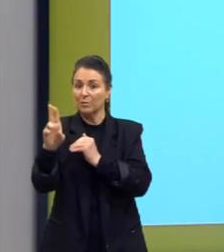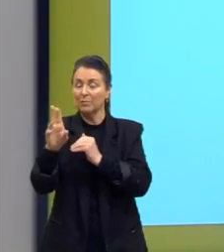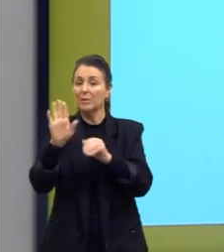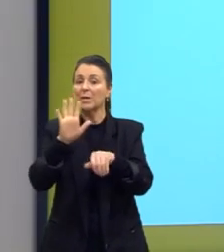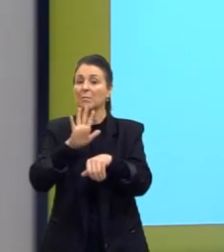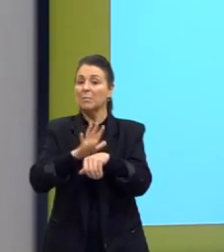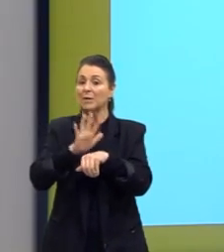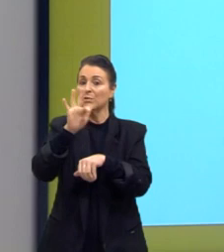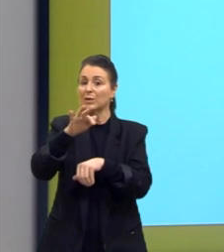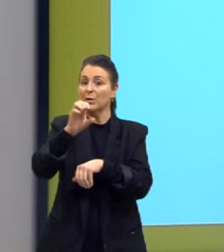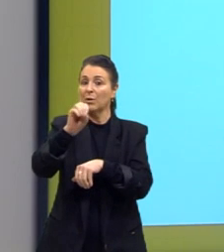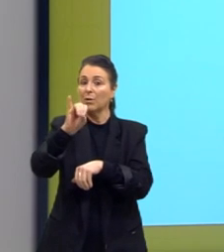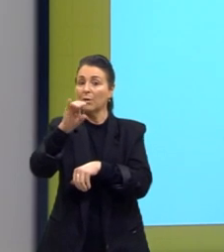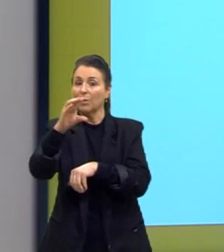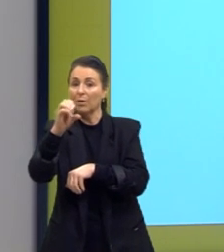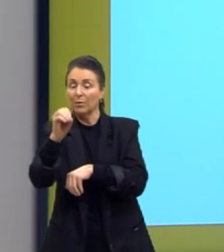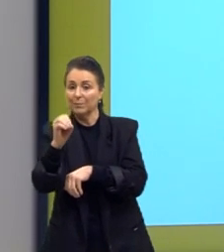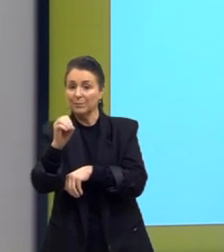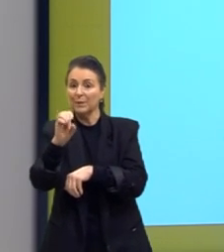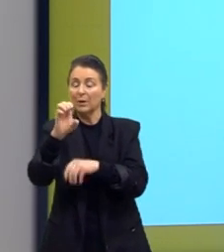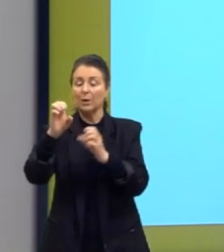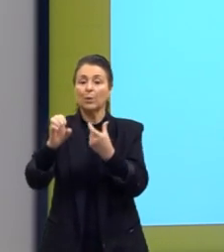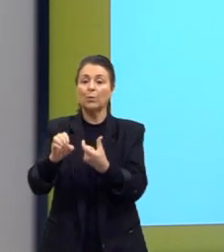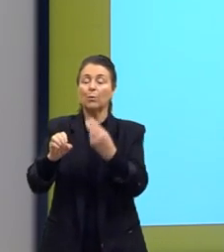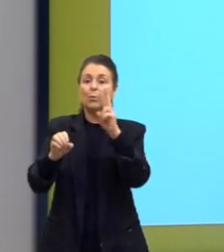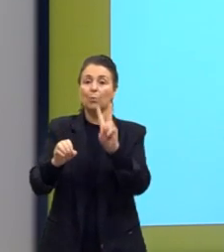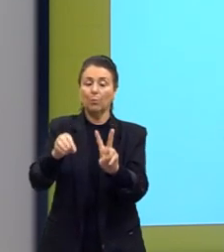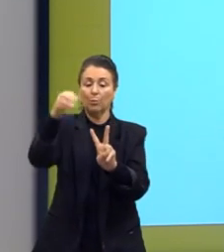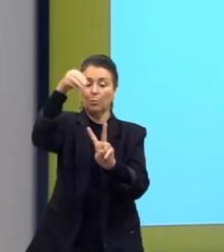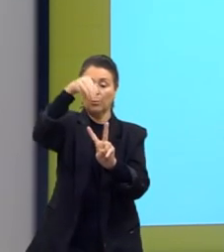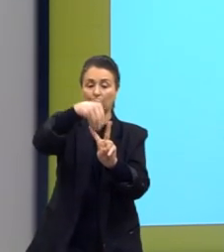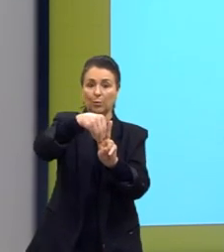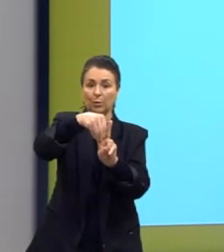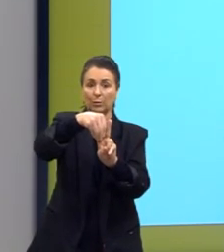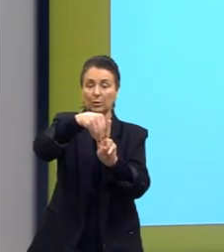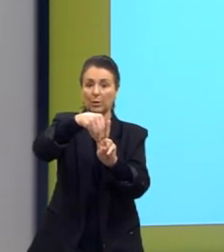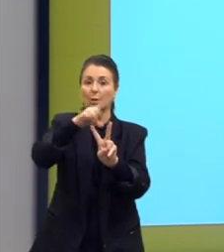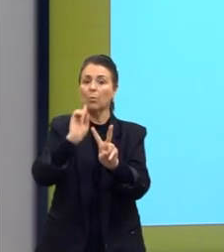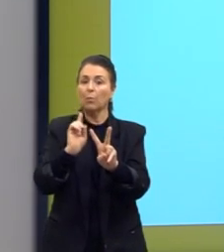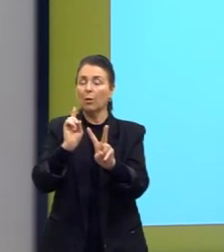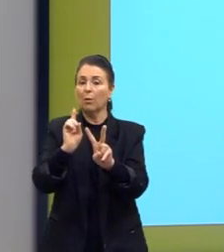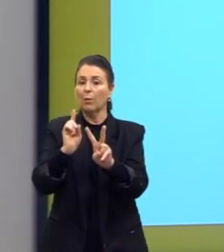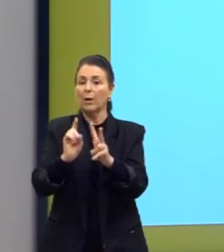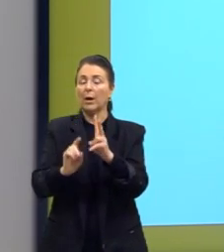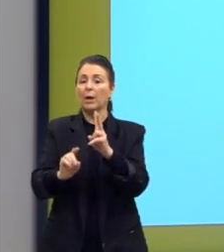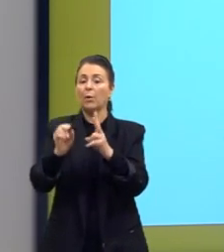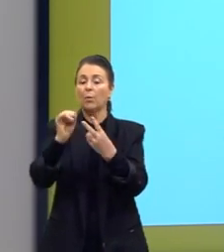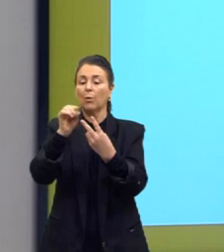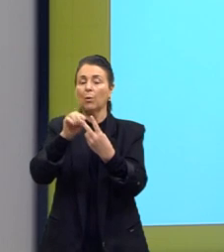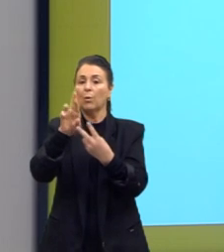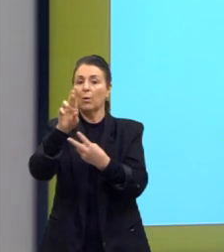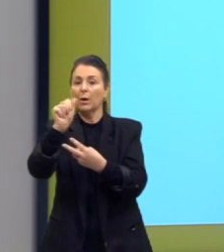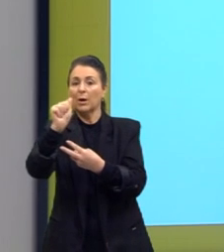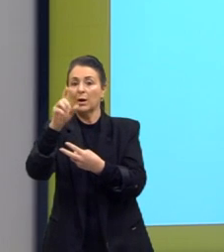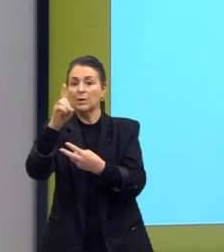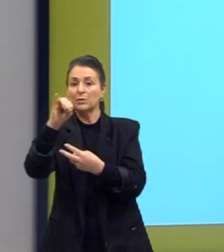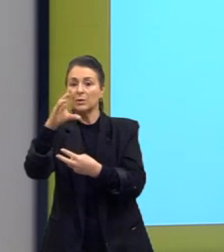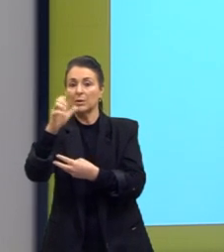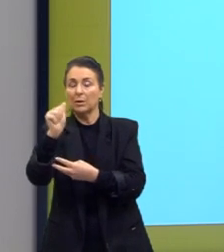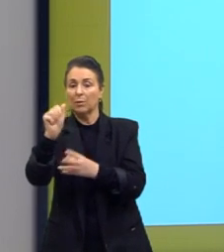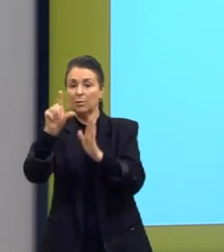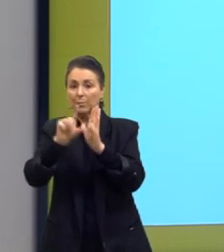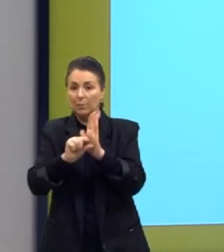em OICO. O éter, eu tenho que ver qual radical é menor e vou acrescentar o OX, e